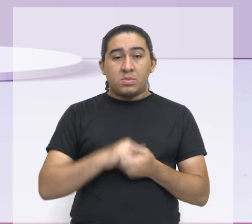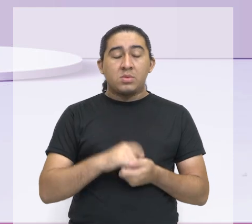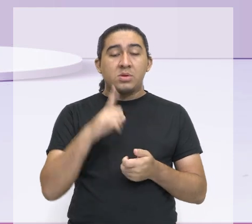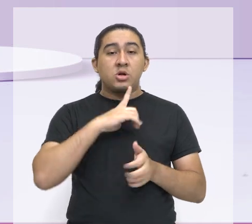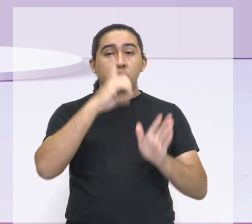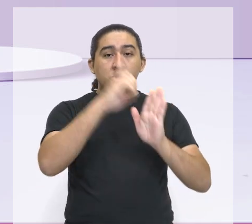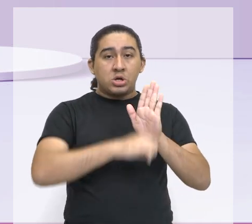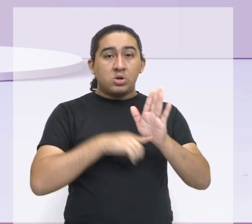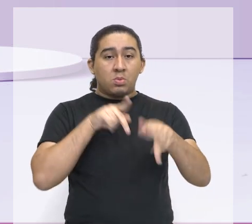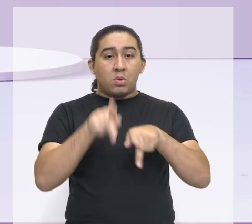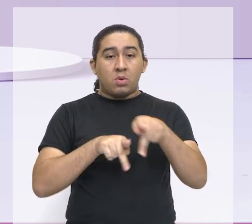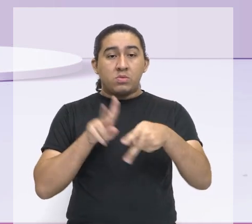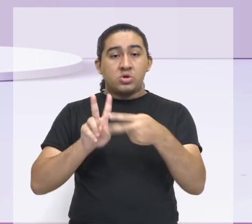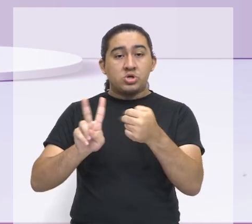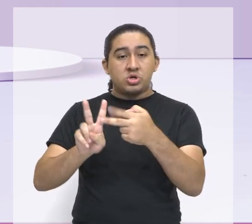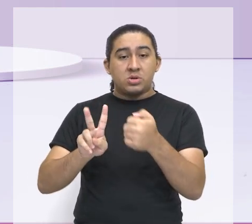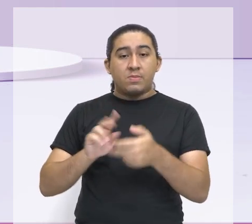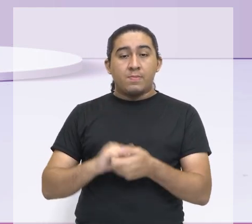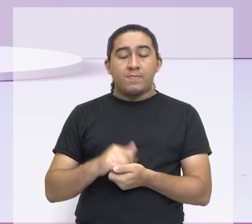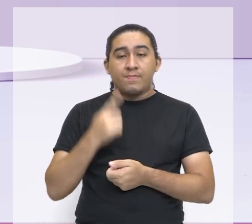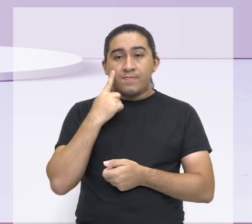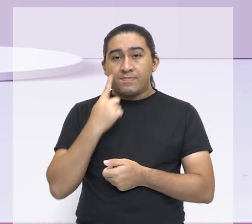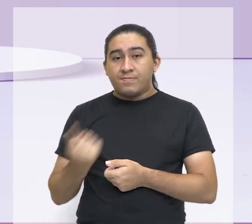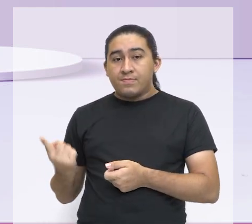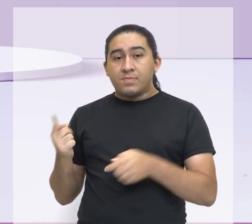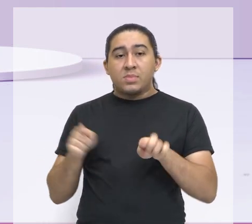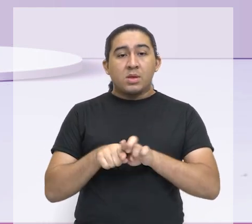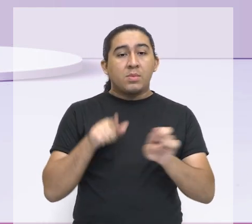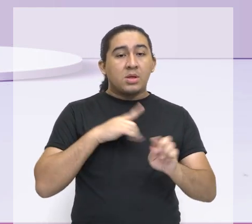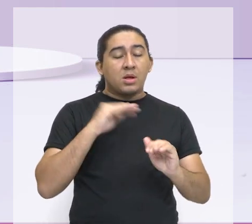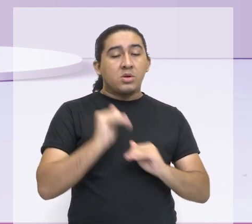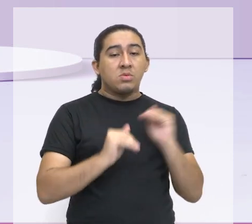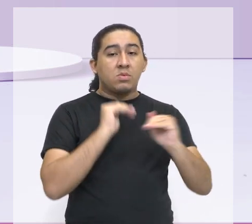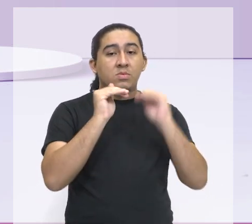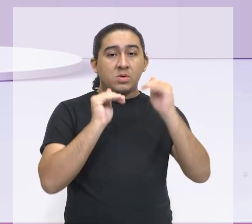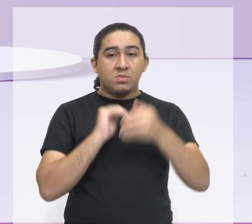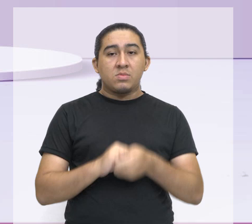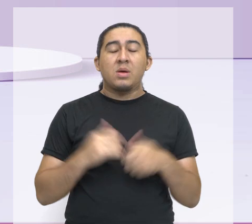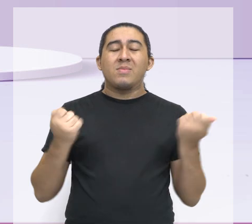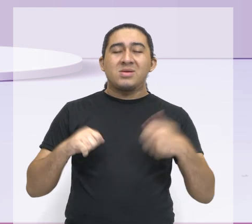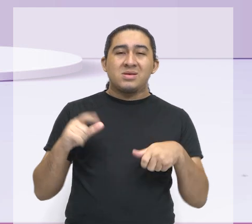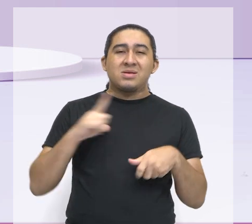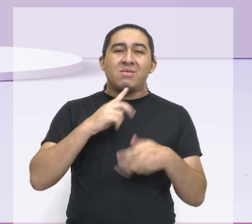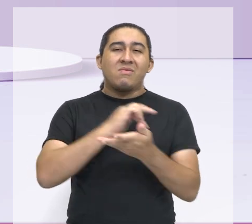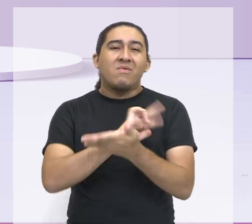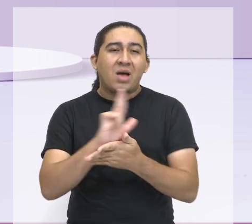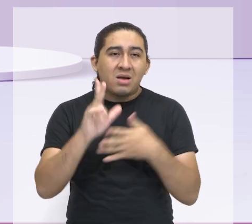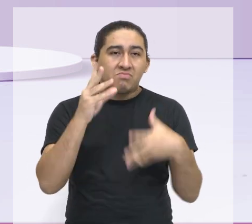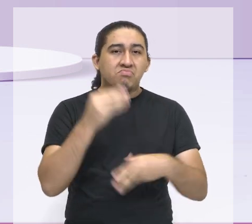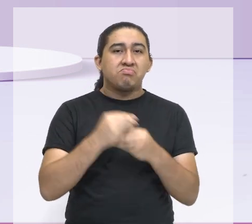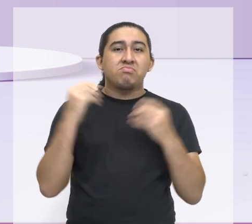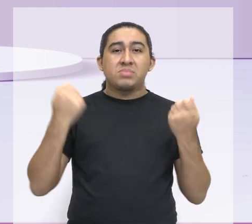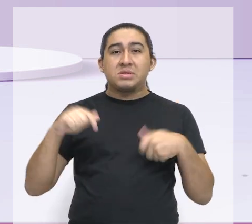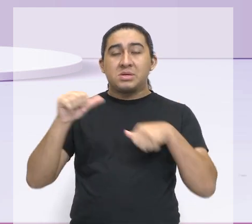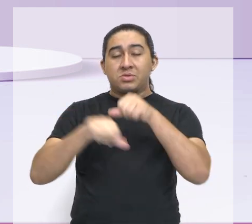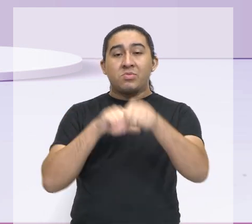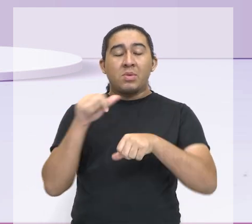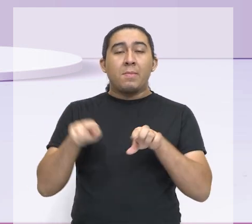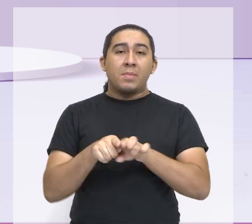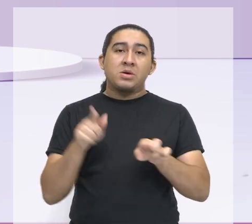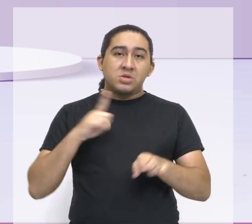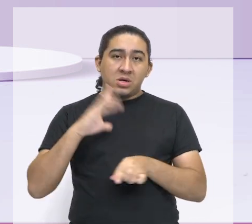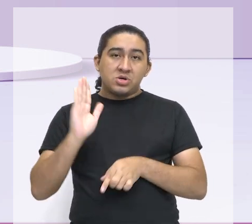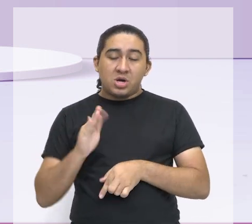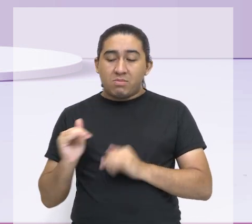povos indígenas, que também tem avançado bastante. Precisa, muita coisa ainda, precisa, mas tem avançado